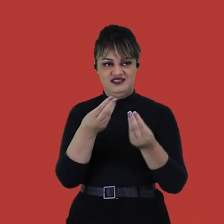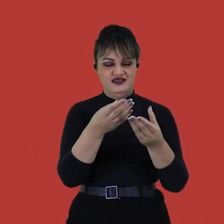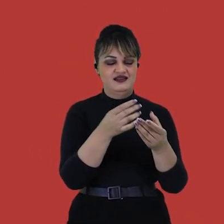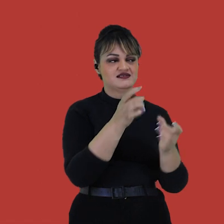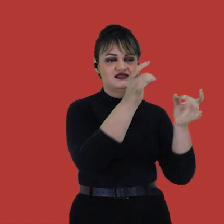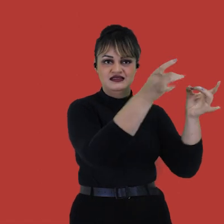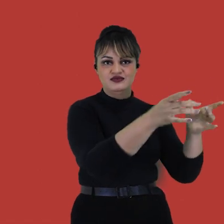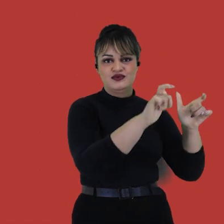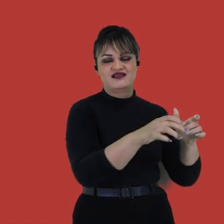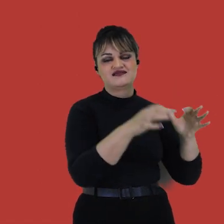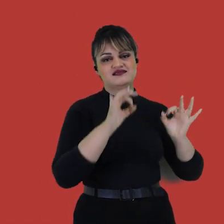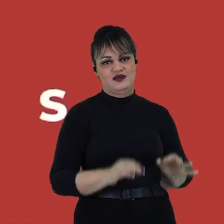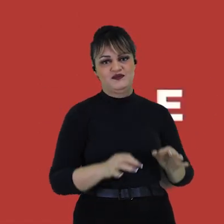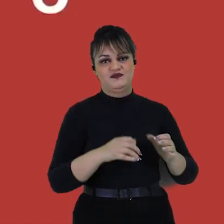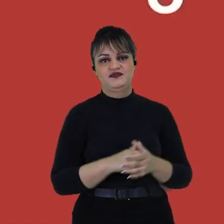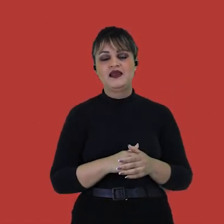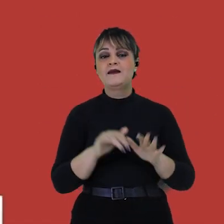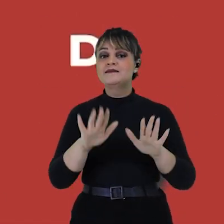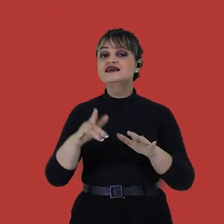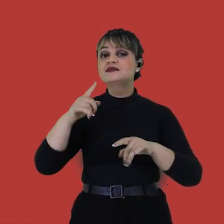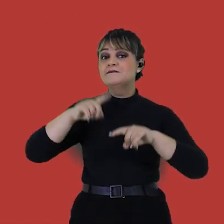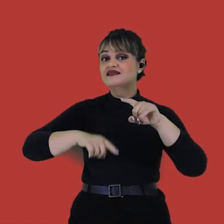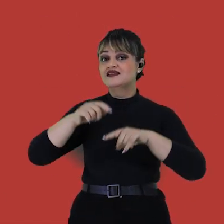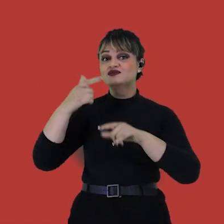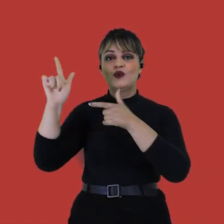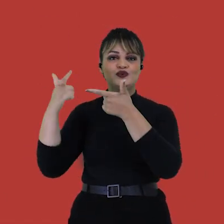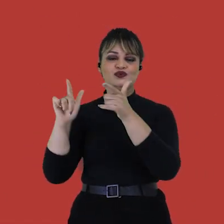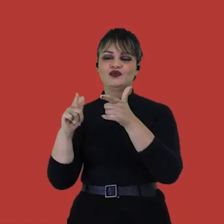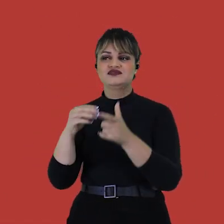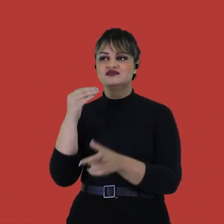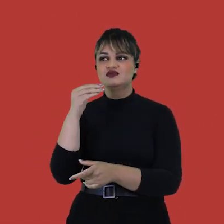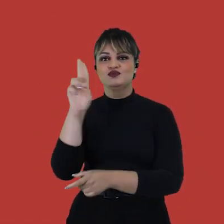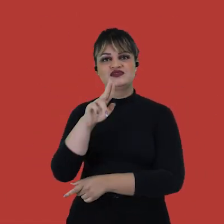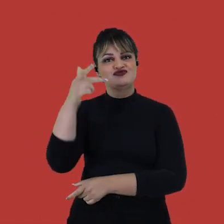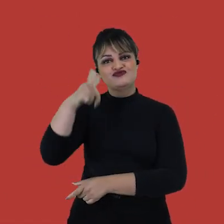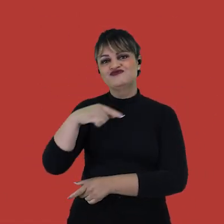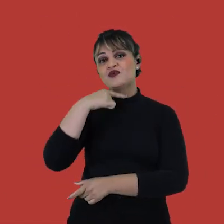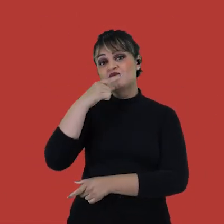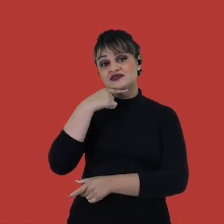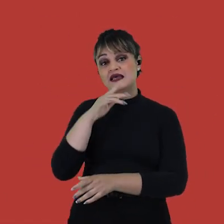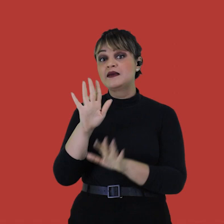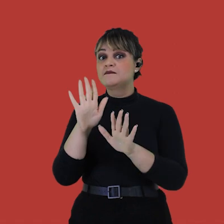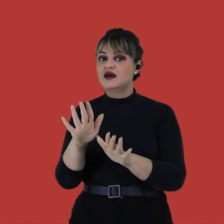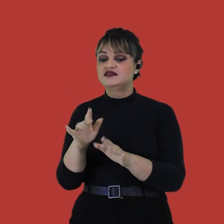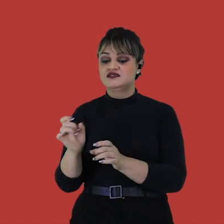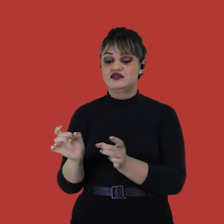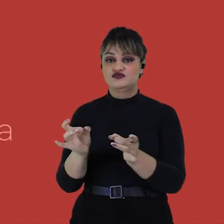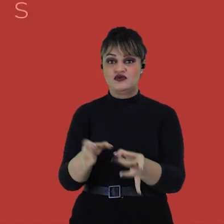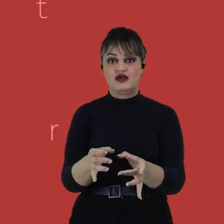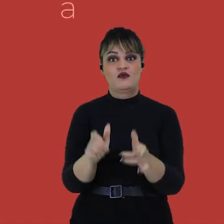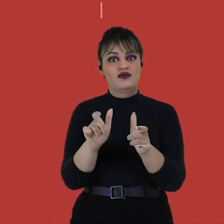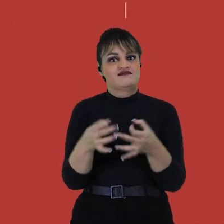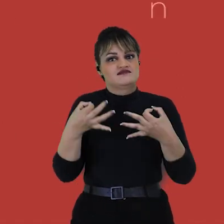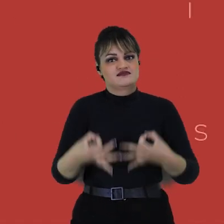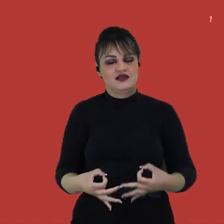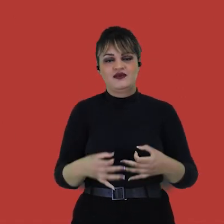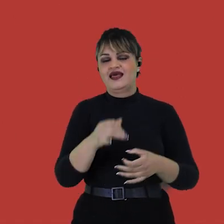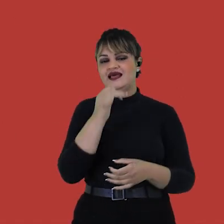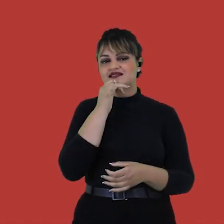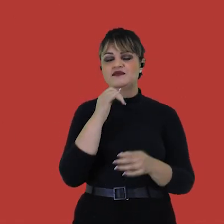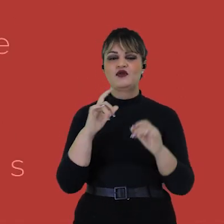correta destinação. Existem ainda materiais que não são reaproveitados, mas precisam de um descarte